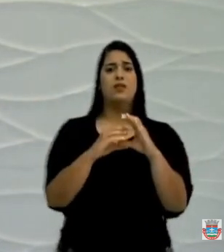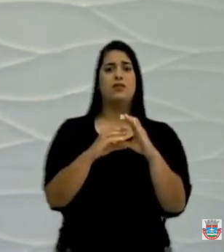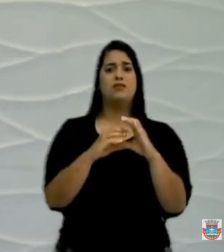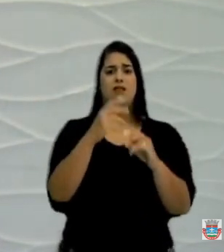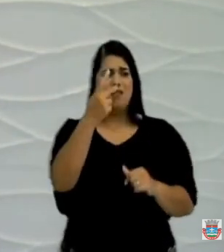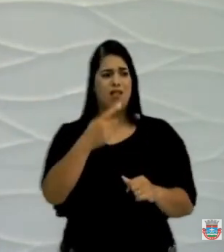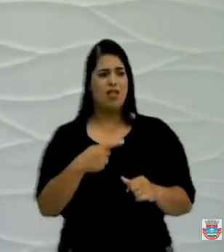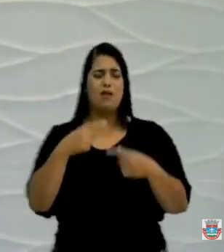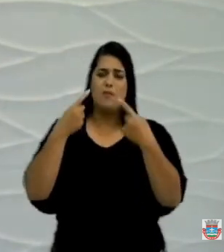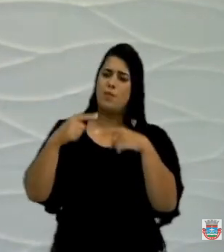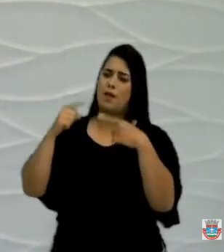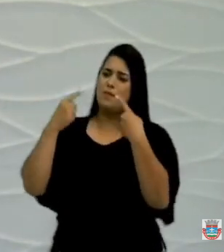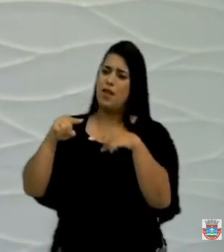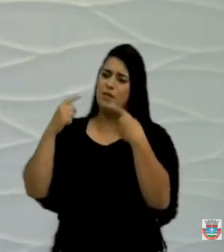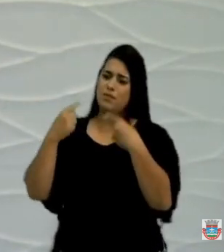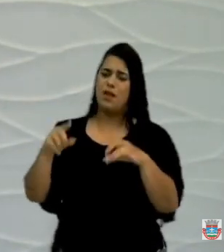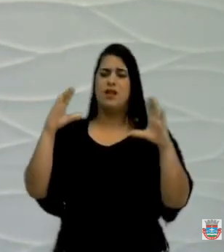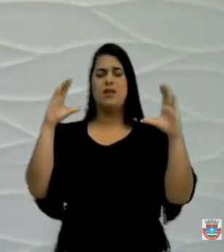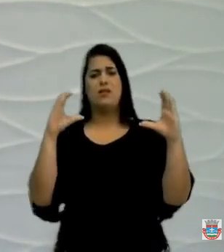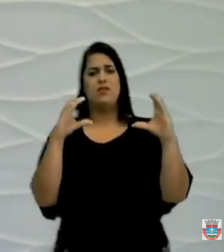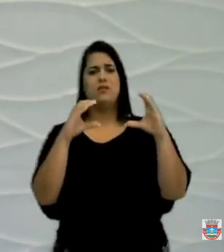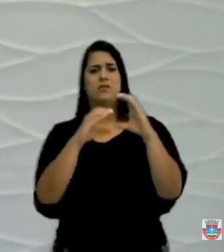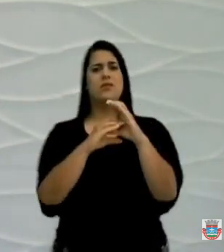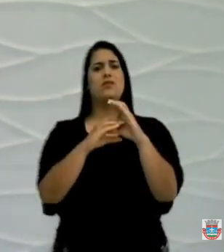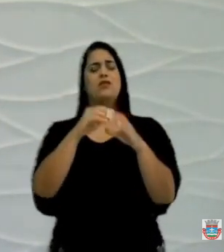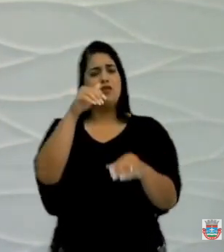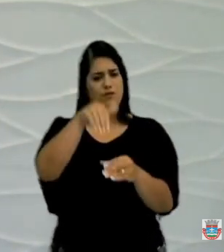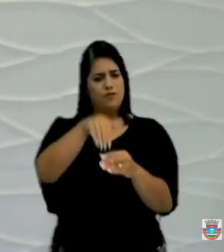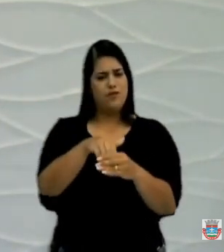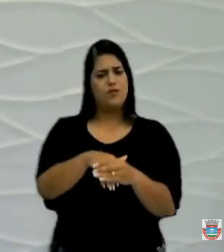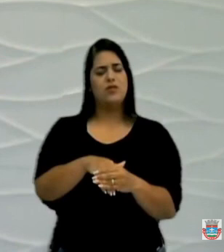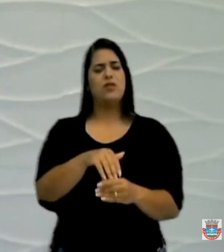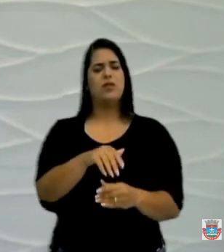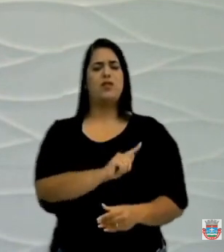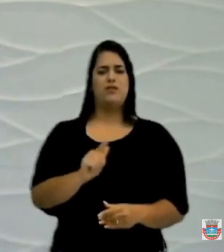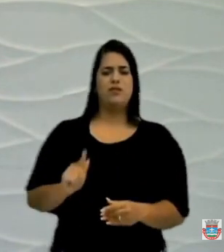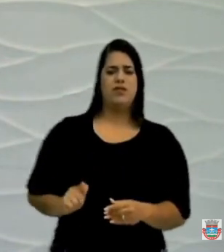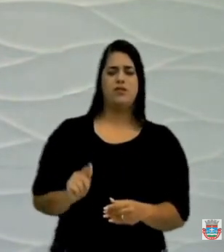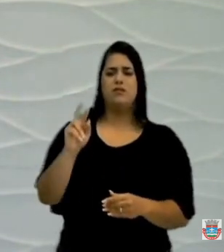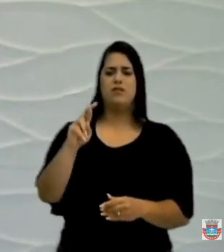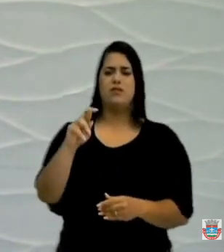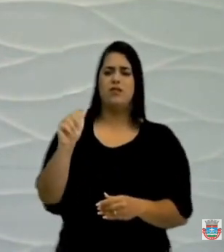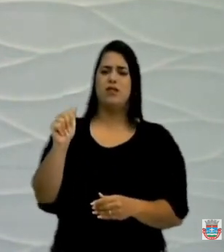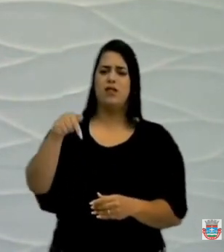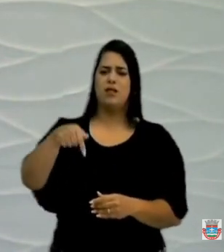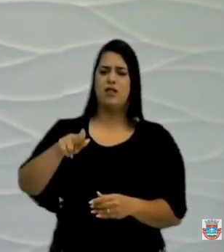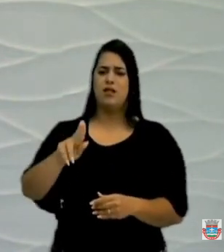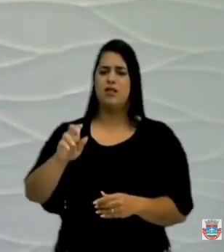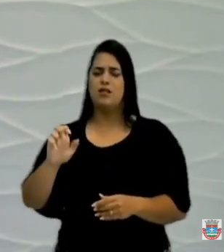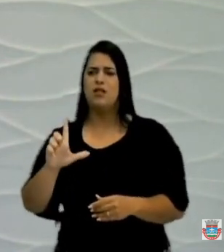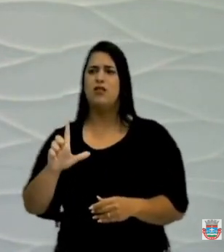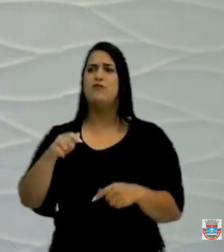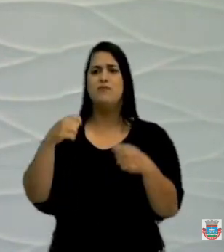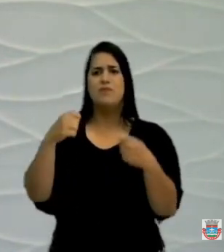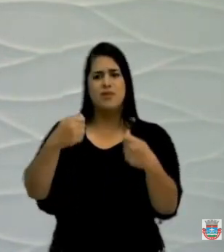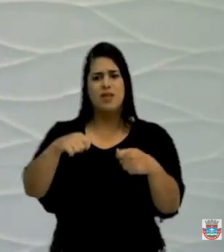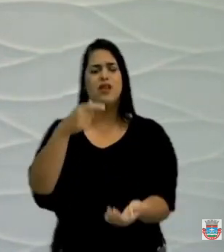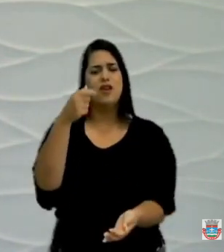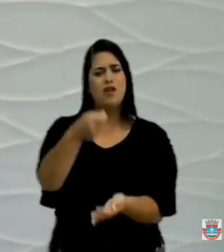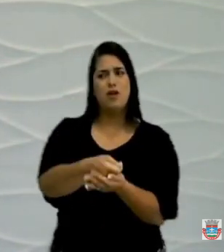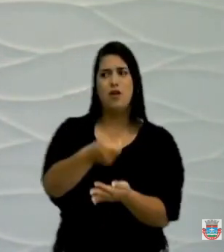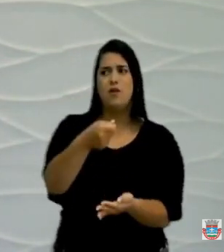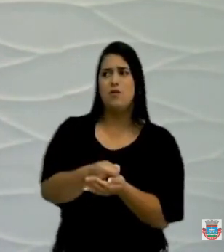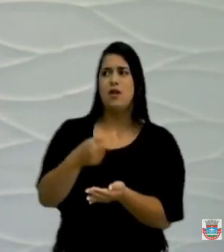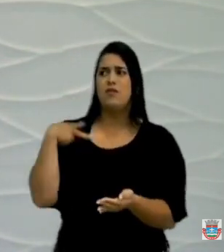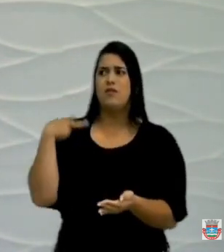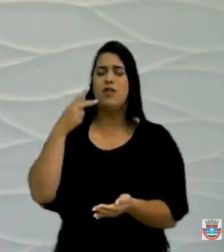a compesa aqui, tendo votado na governadora Raquel Lira. Temos que cobrar sim, vereador Padre Félia. Cobrar sim